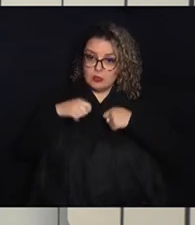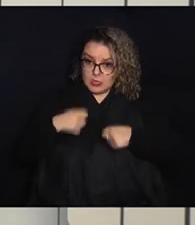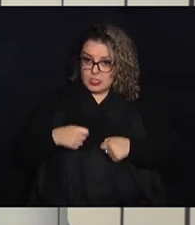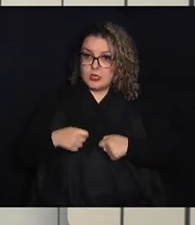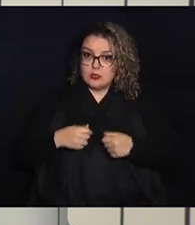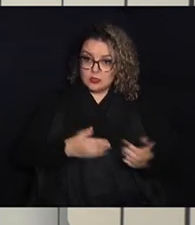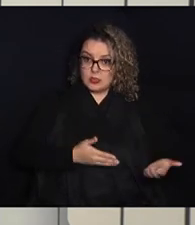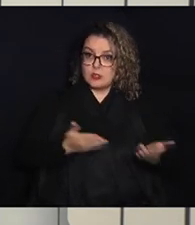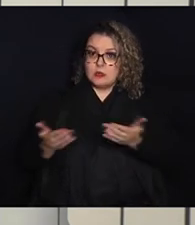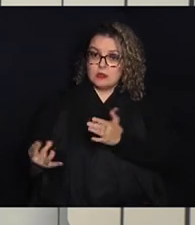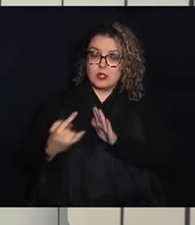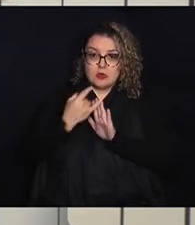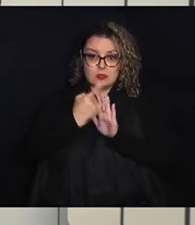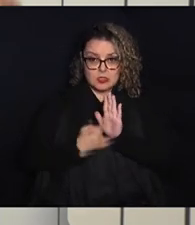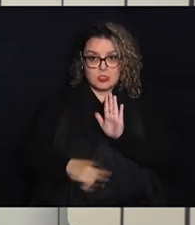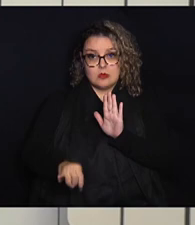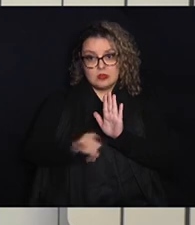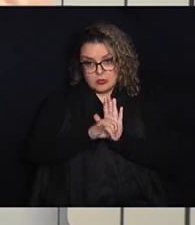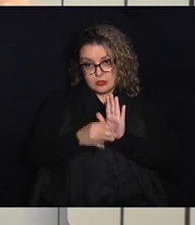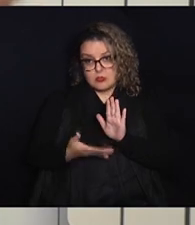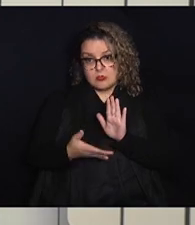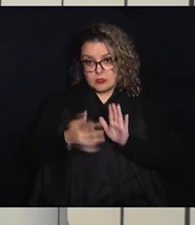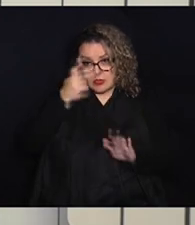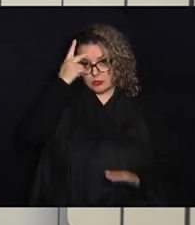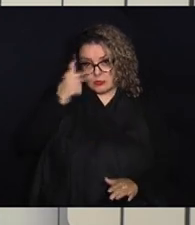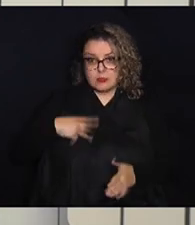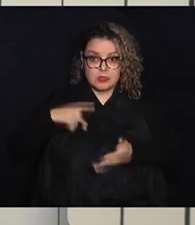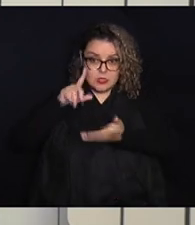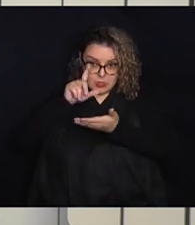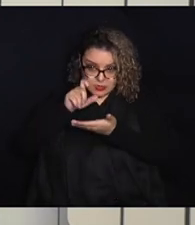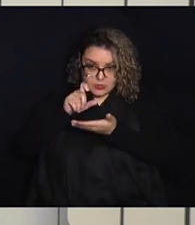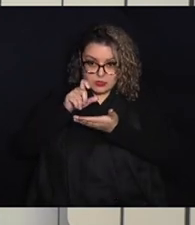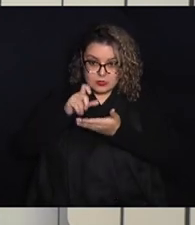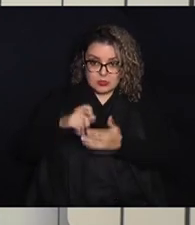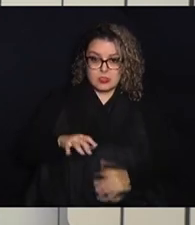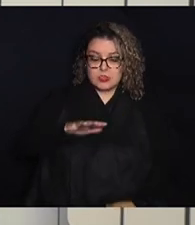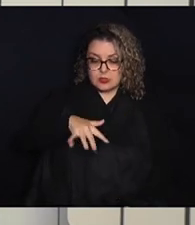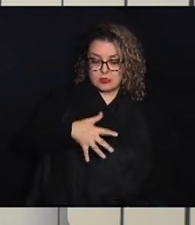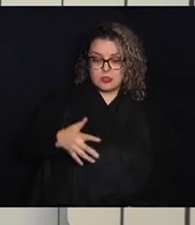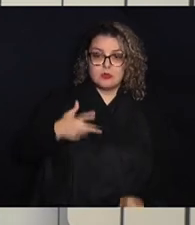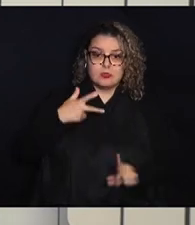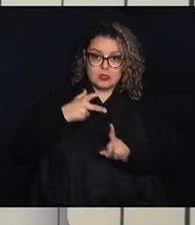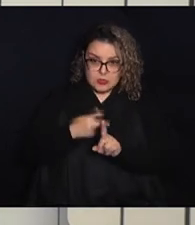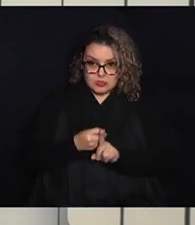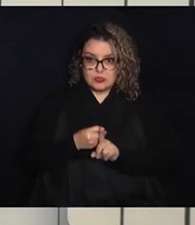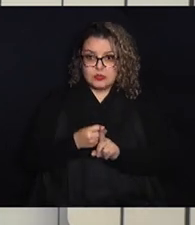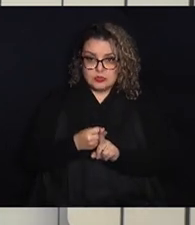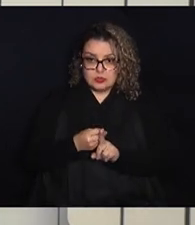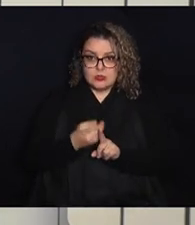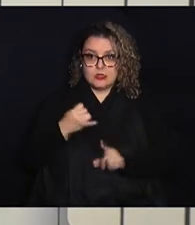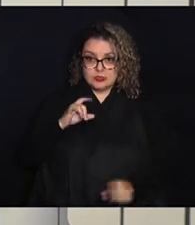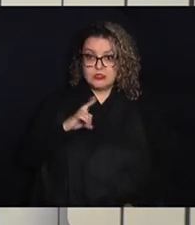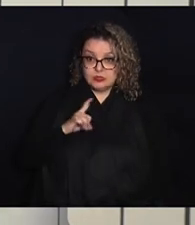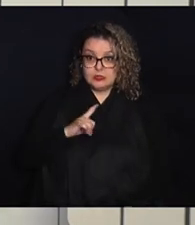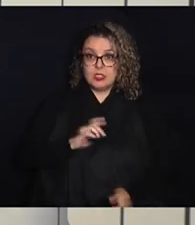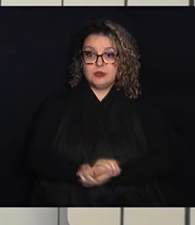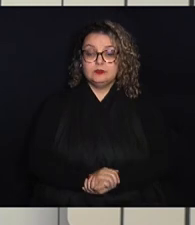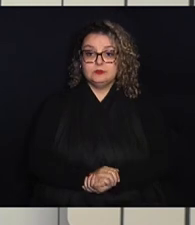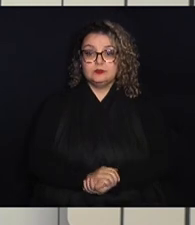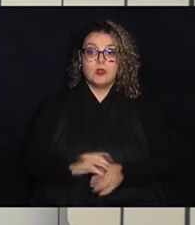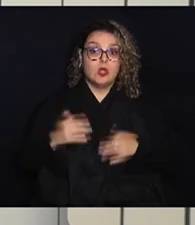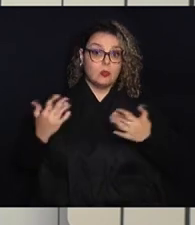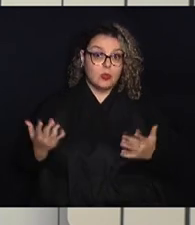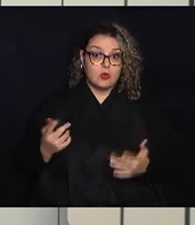apresentar documentos de identificação delas com foto e a cadeneta de vacinação, se tiver. Bom,